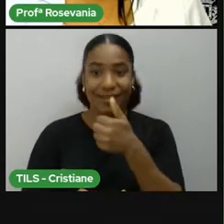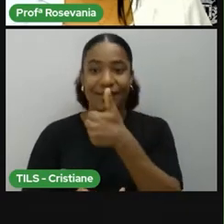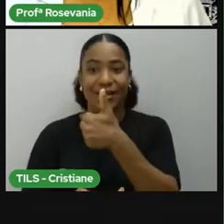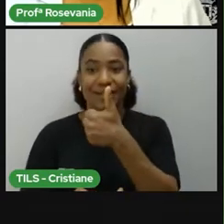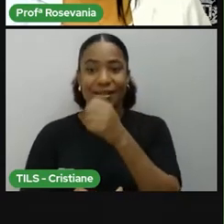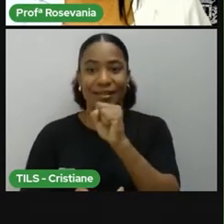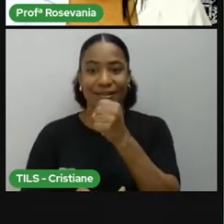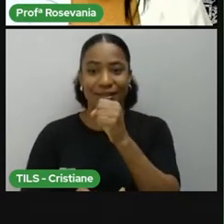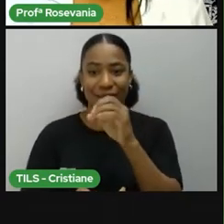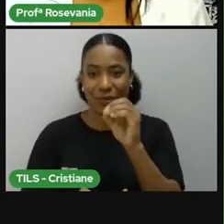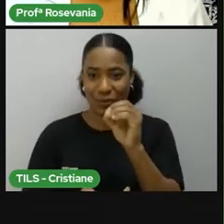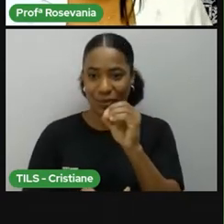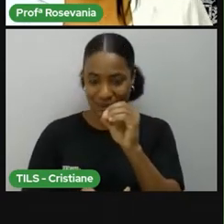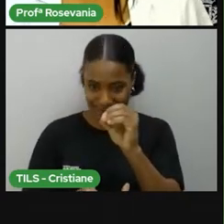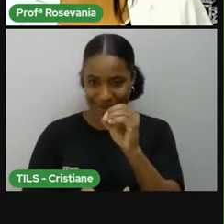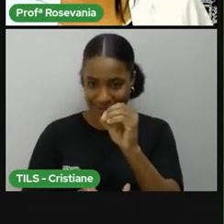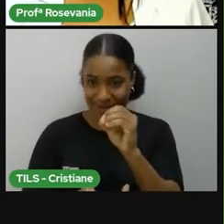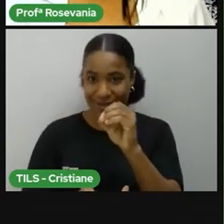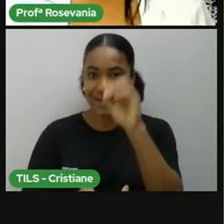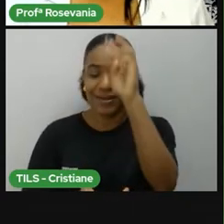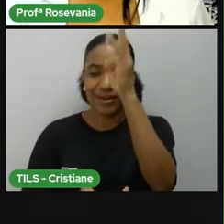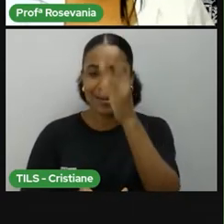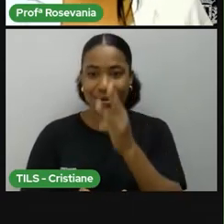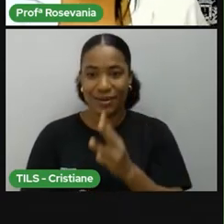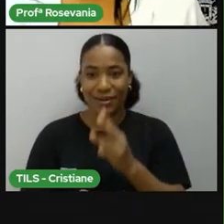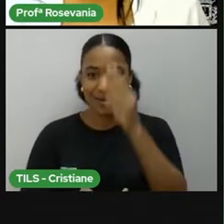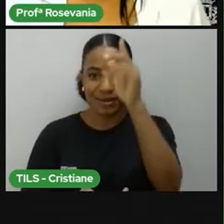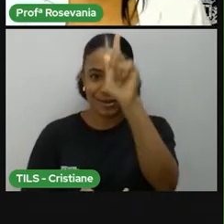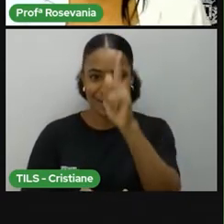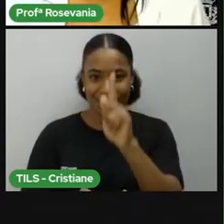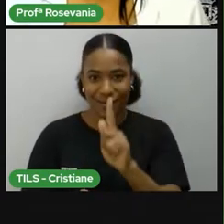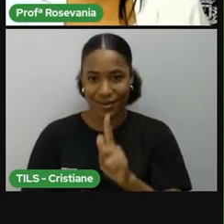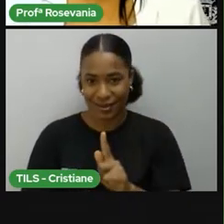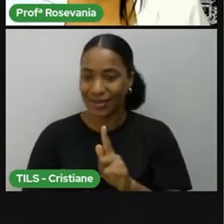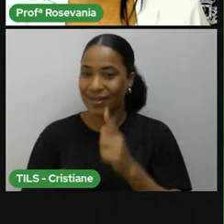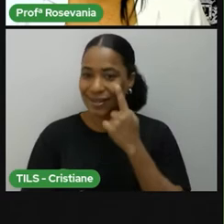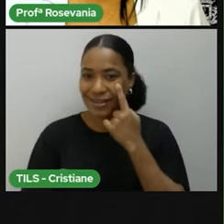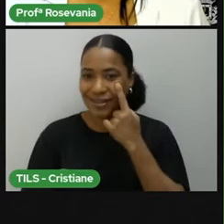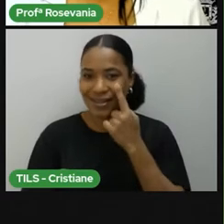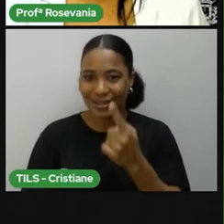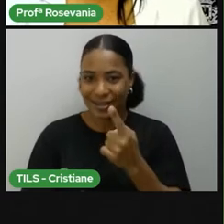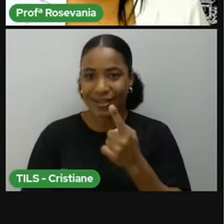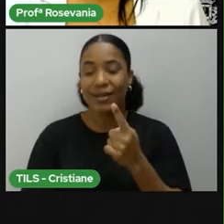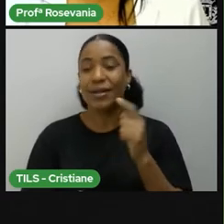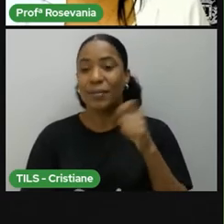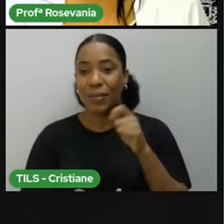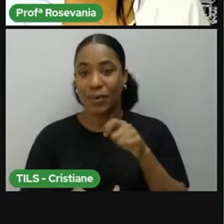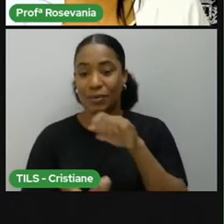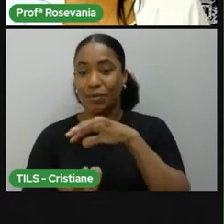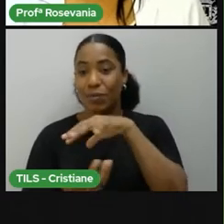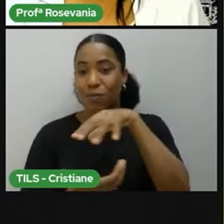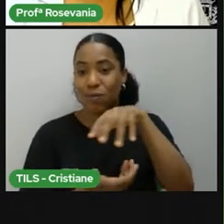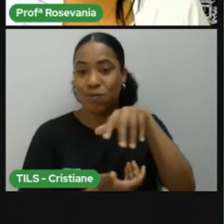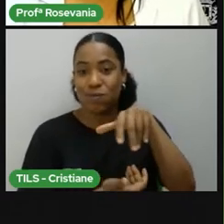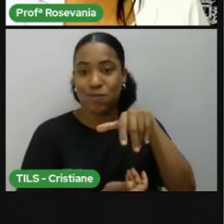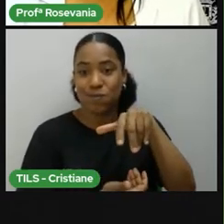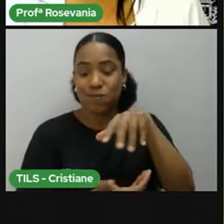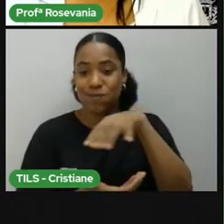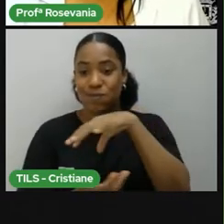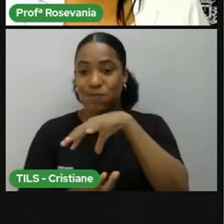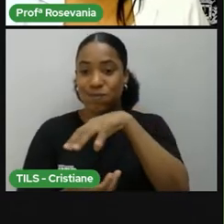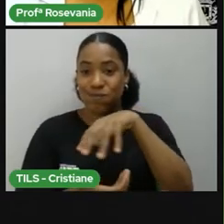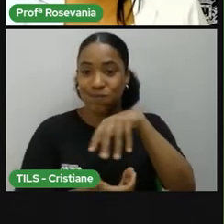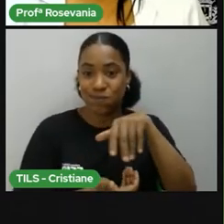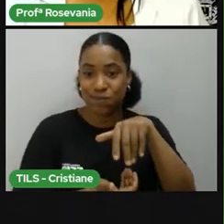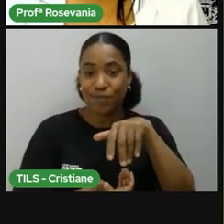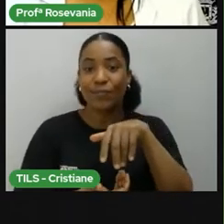antiveridiano, né, de granuíte e ele tem aquela característica, né, da mudança da data. Enquanto o granuíte, ele